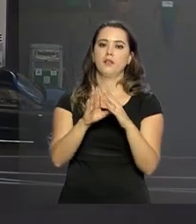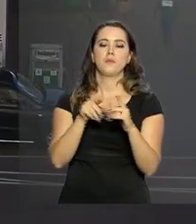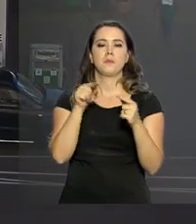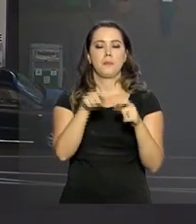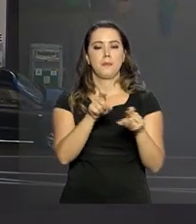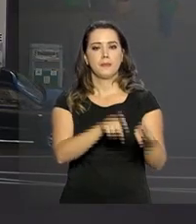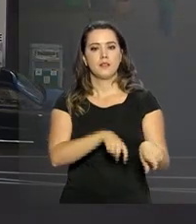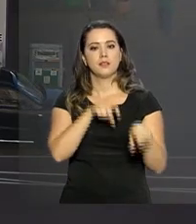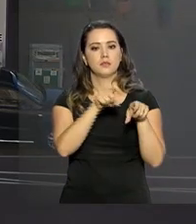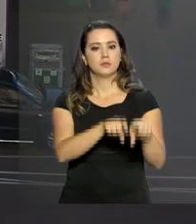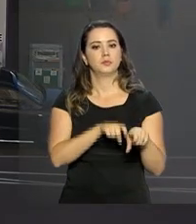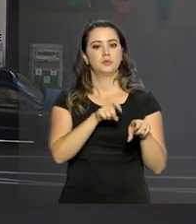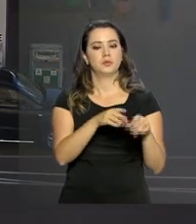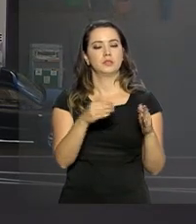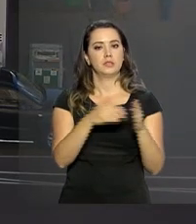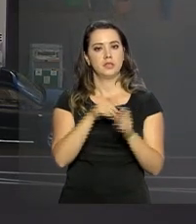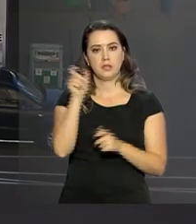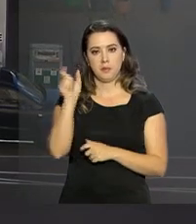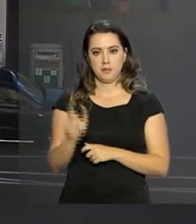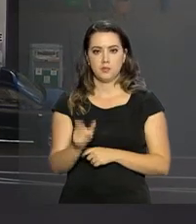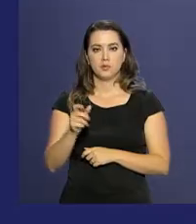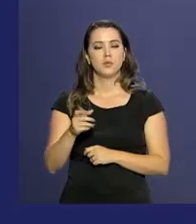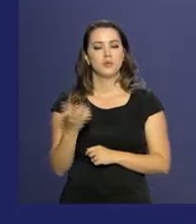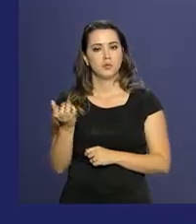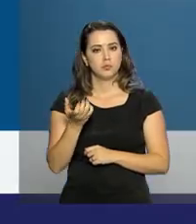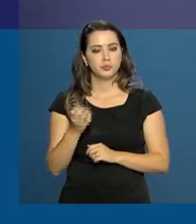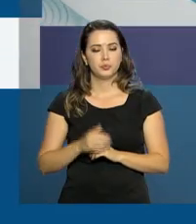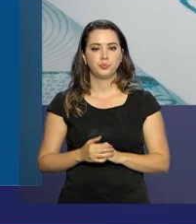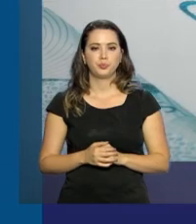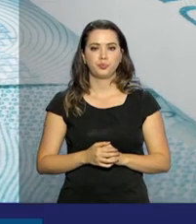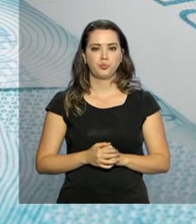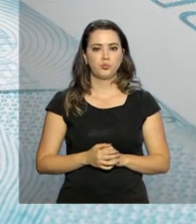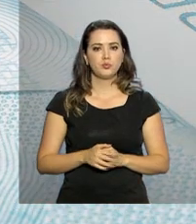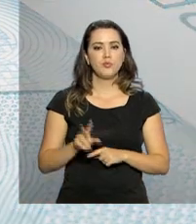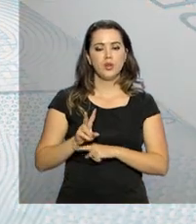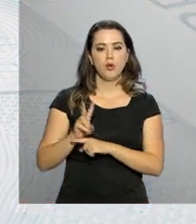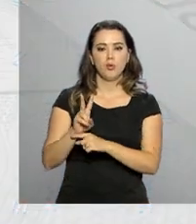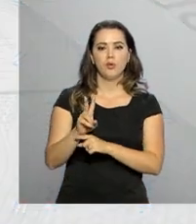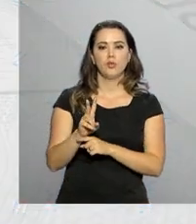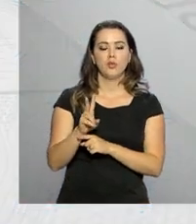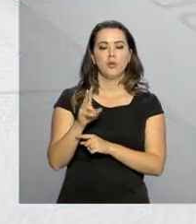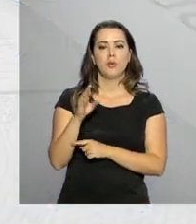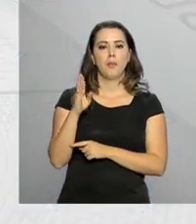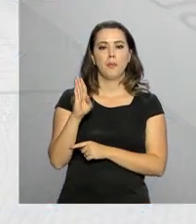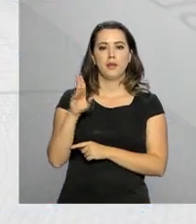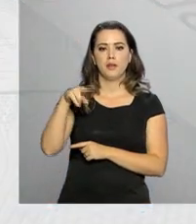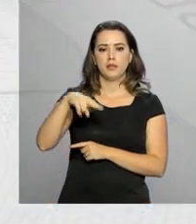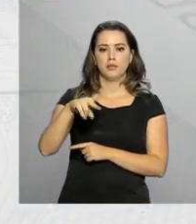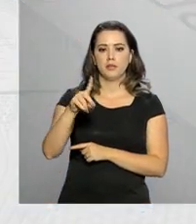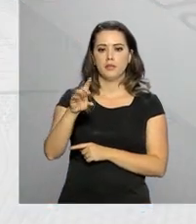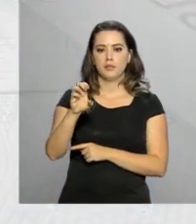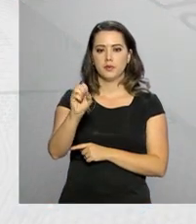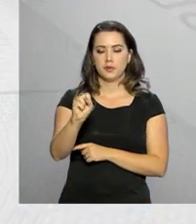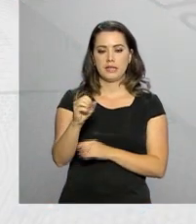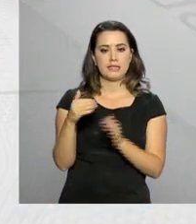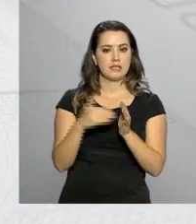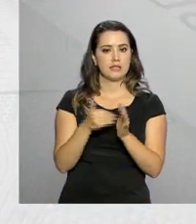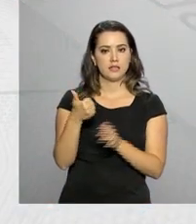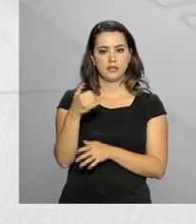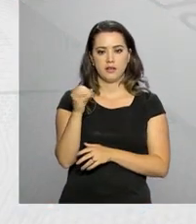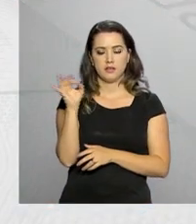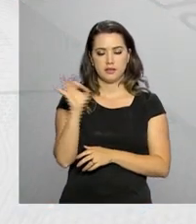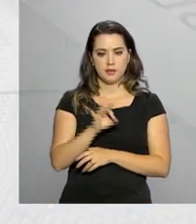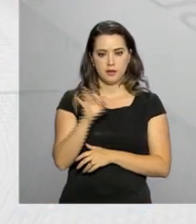produtores rurais e até pessoas físicas. A linha BNDES Finame poderá financiar até 100% do valor total dos